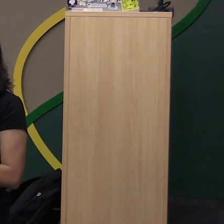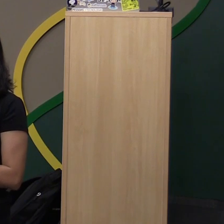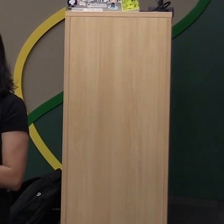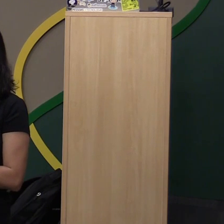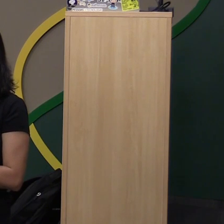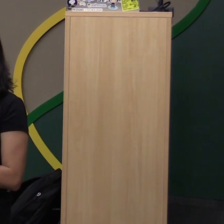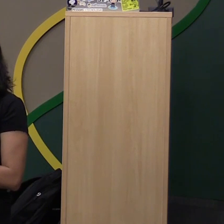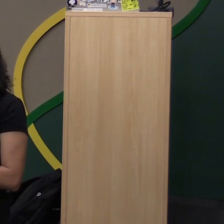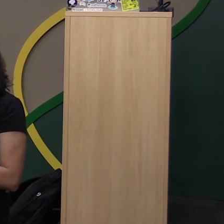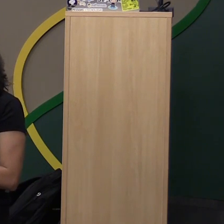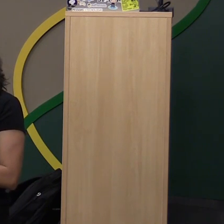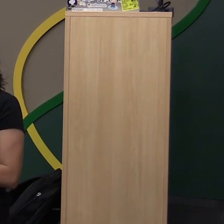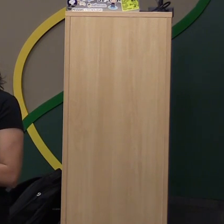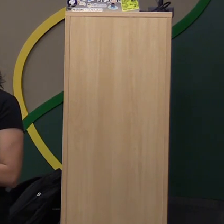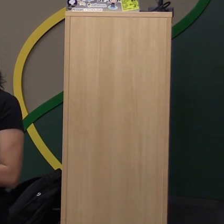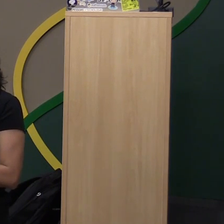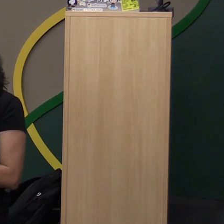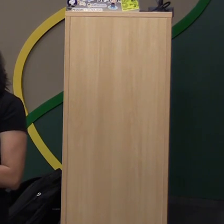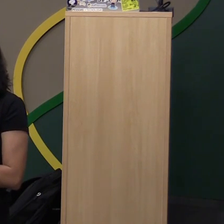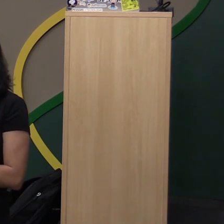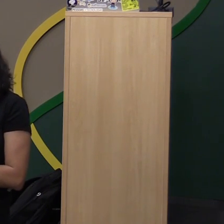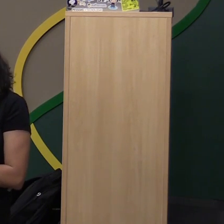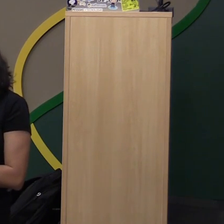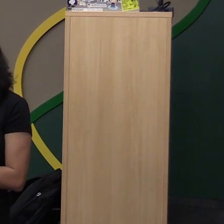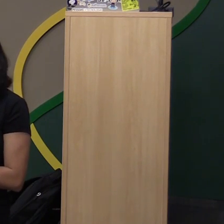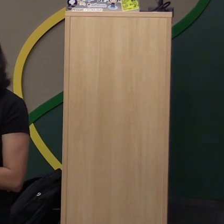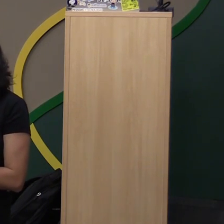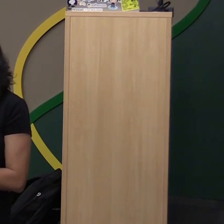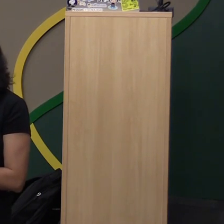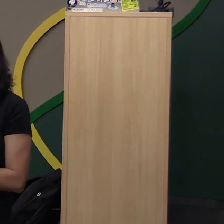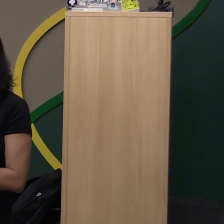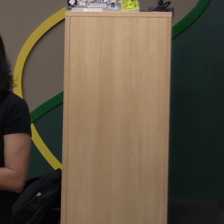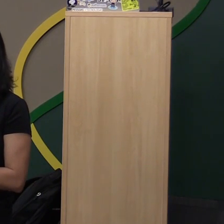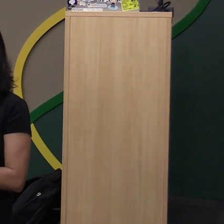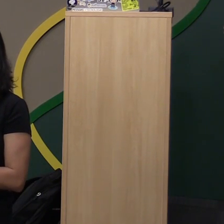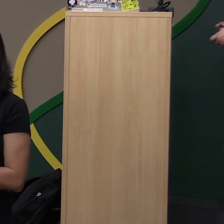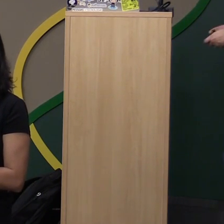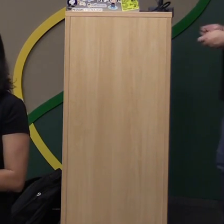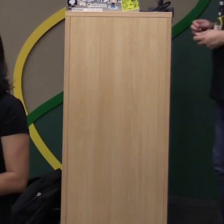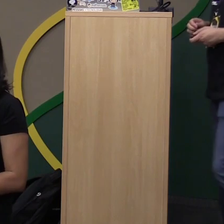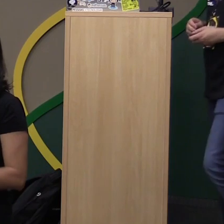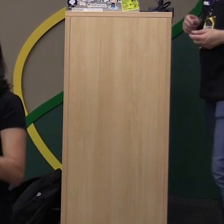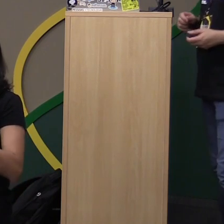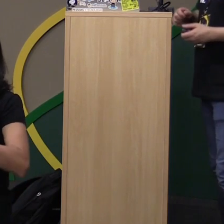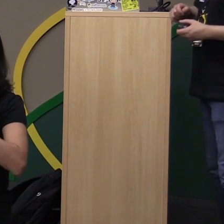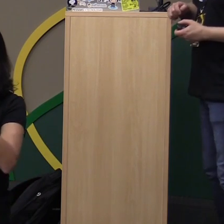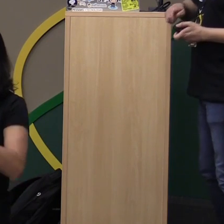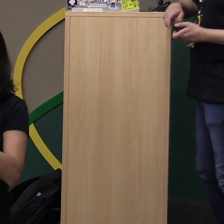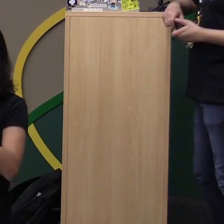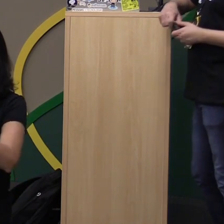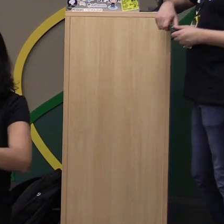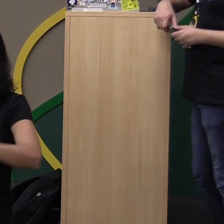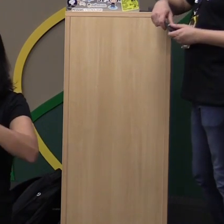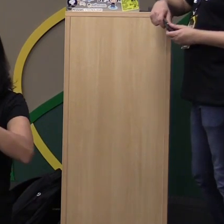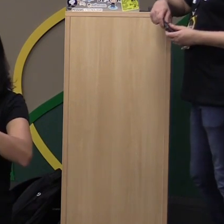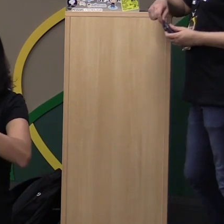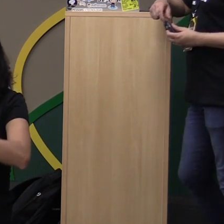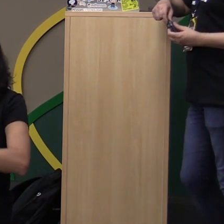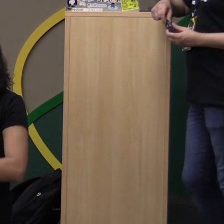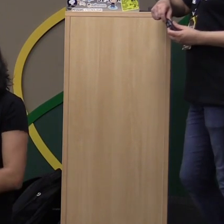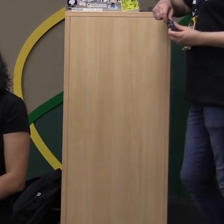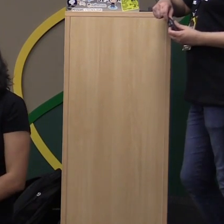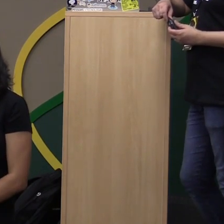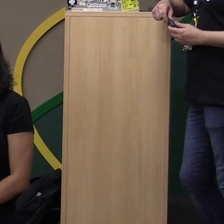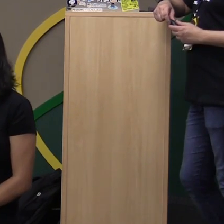receber um cookie, ele vai continuar utilizando esse cookie depois, que aí fica o cookie de autenticação. Então, dá para você trabalhar com páginas com autenticação sim.